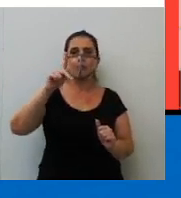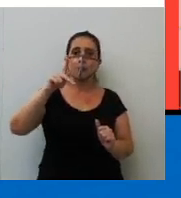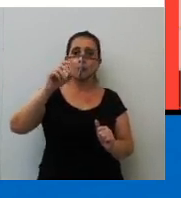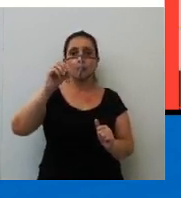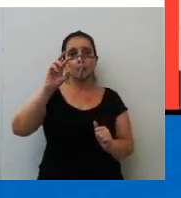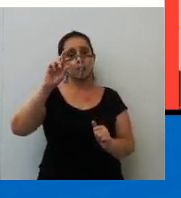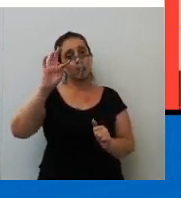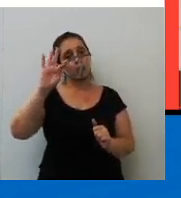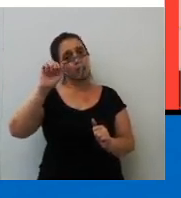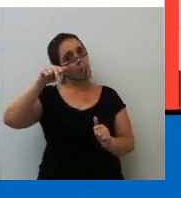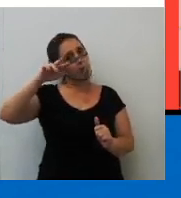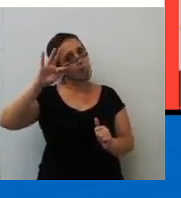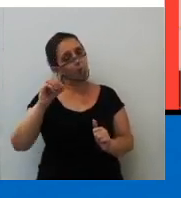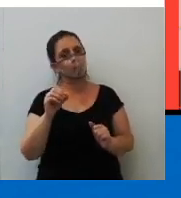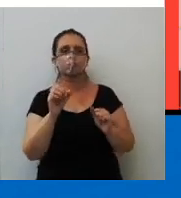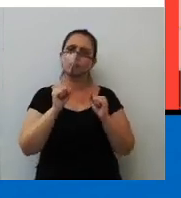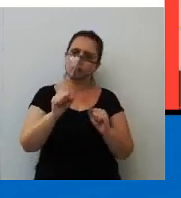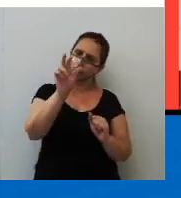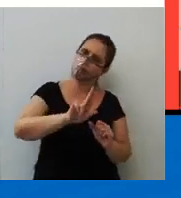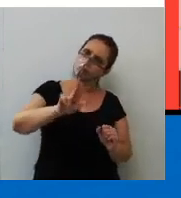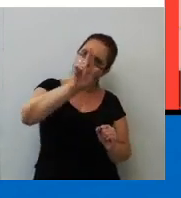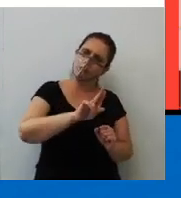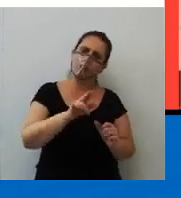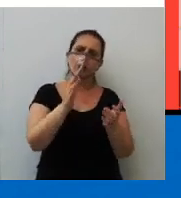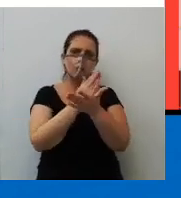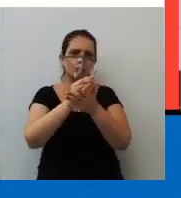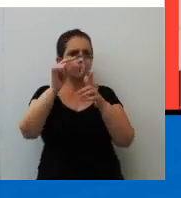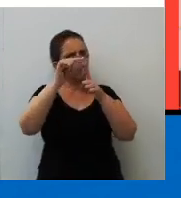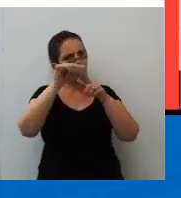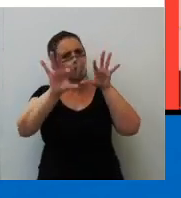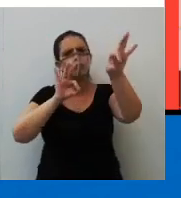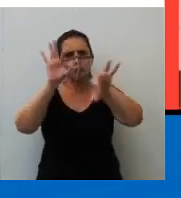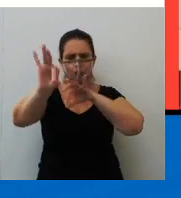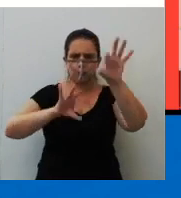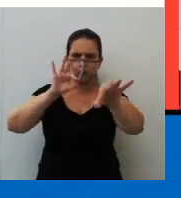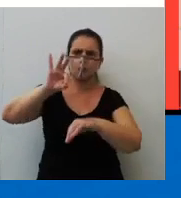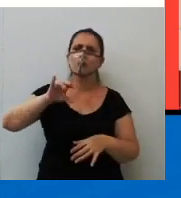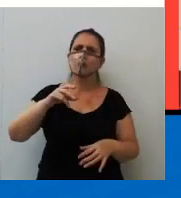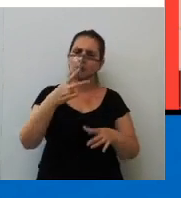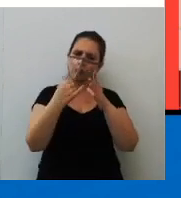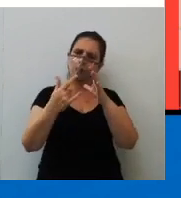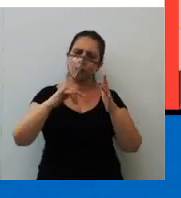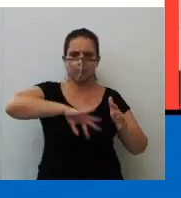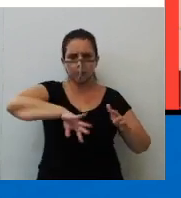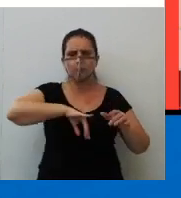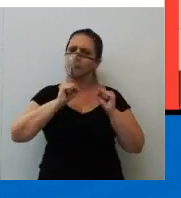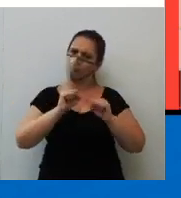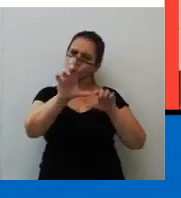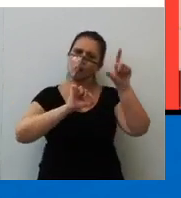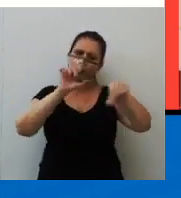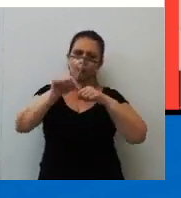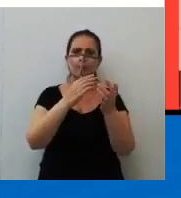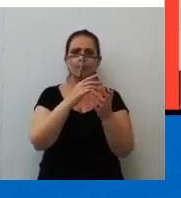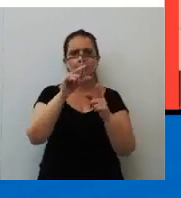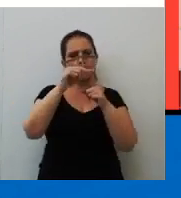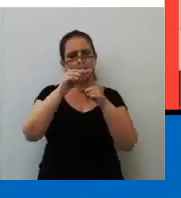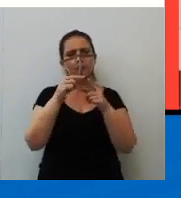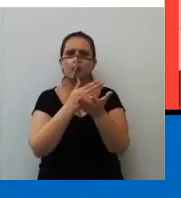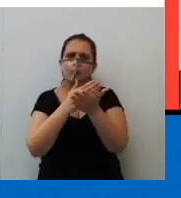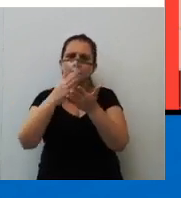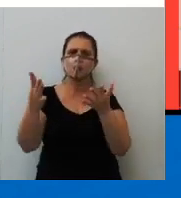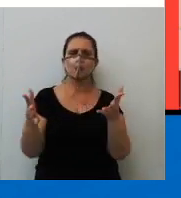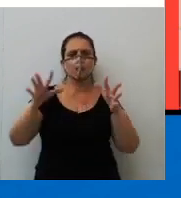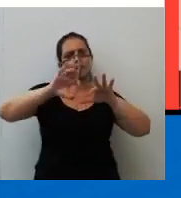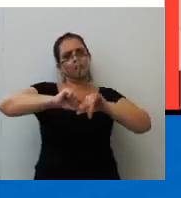elementos que a gente pode escolher dentro do vocabulário da língua portuguesa pra iniciar a conclusão do